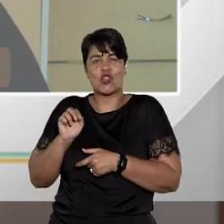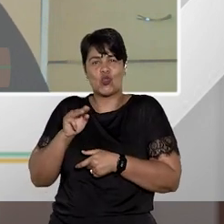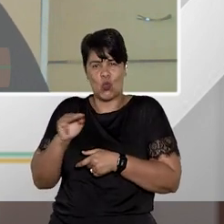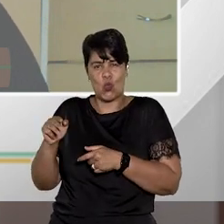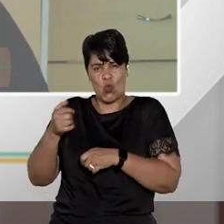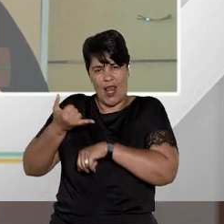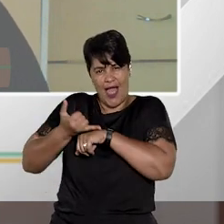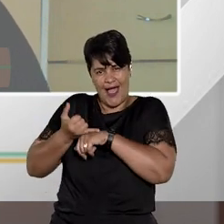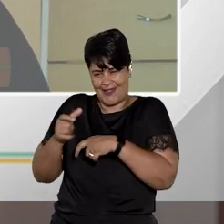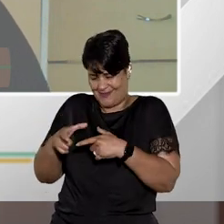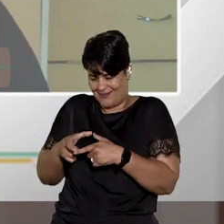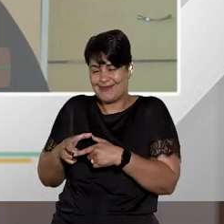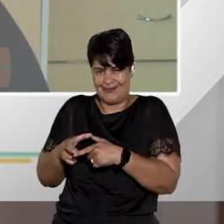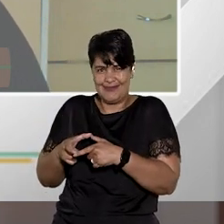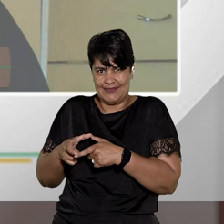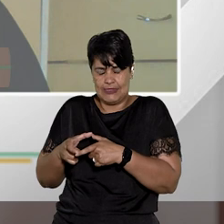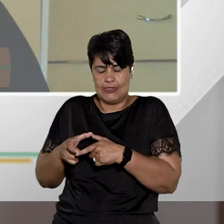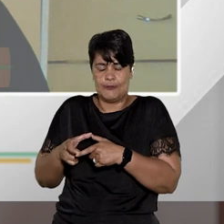no supermercado.